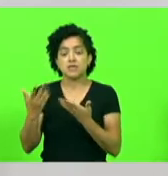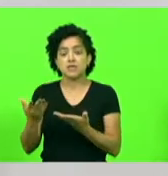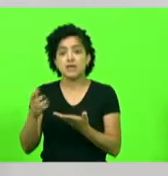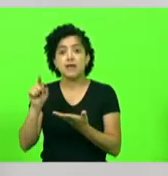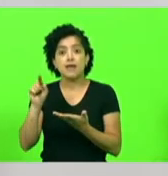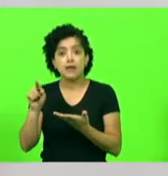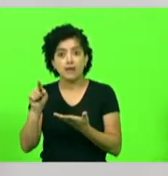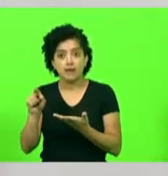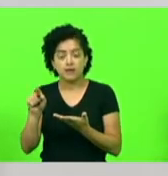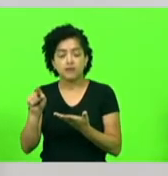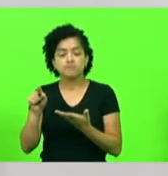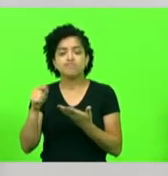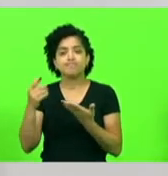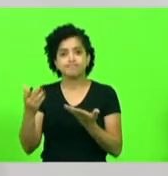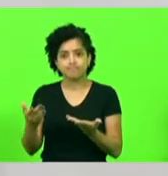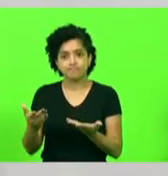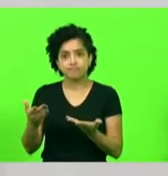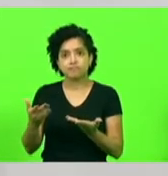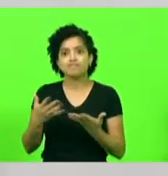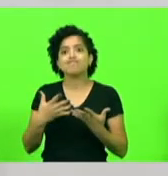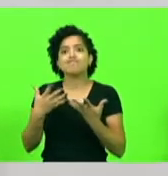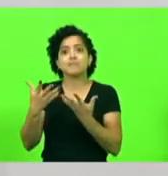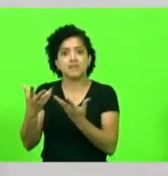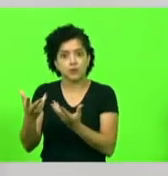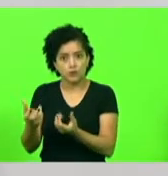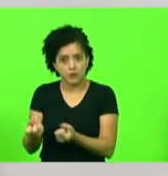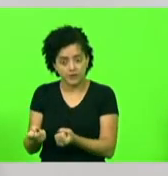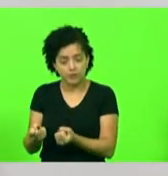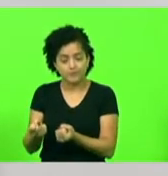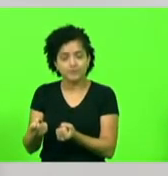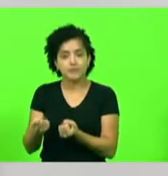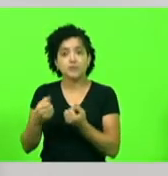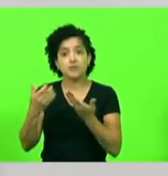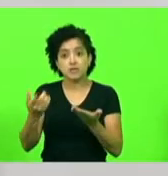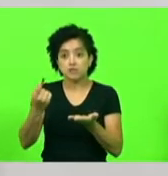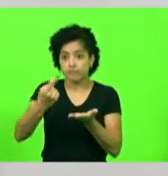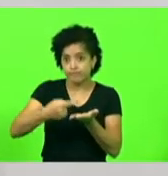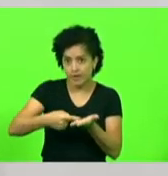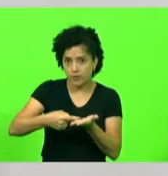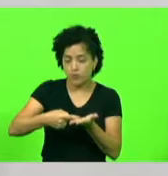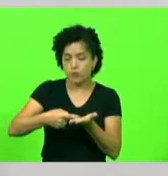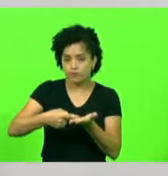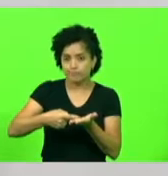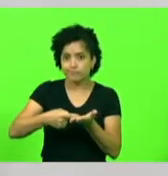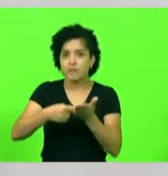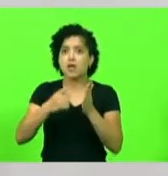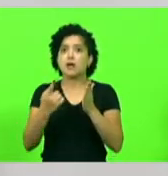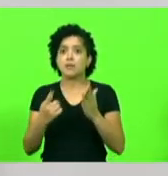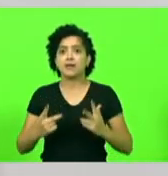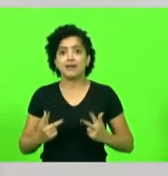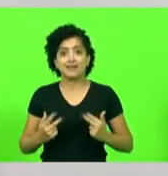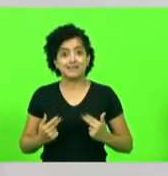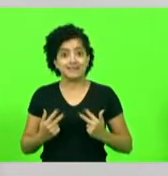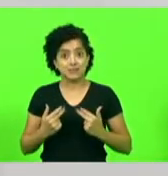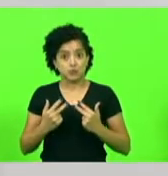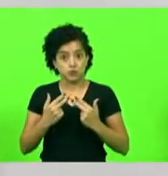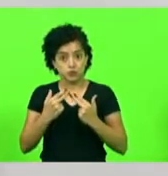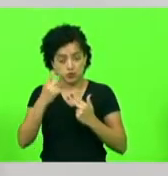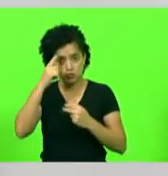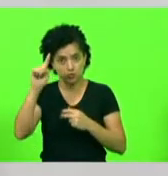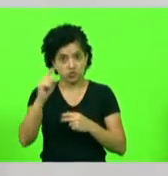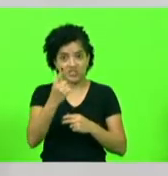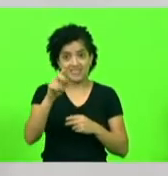já, então, me acolheu no seu consultório e nós marcamos a cirurgia para o dia 15 de